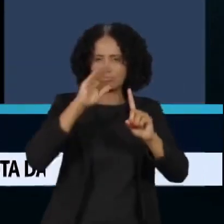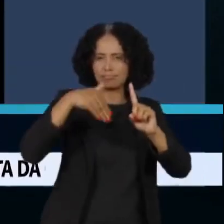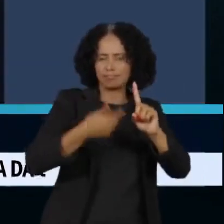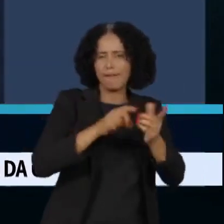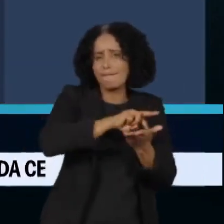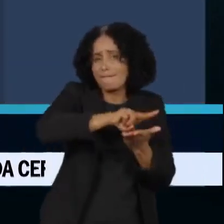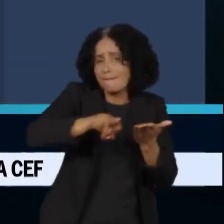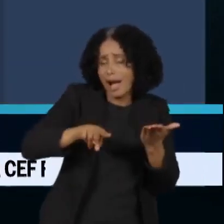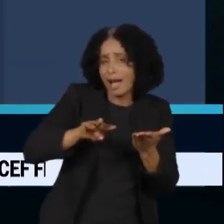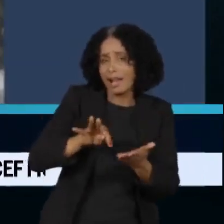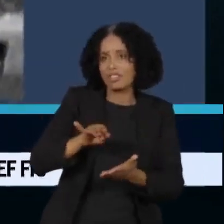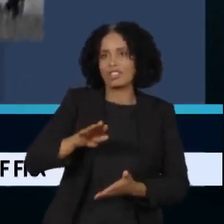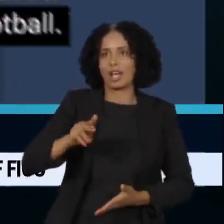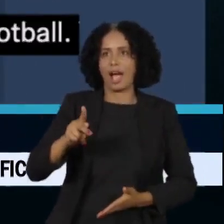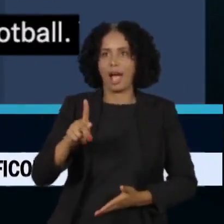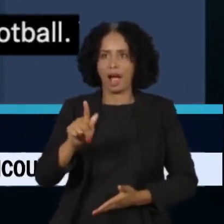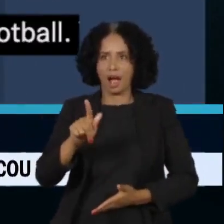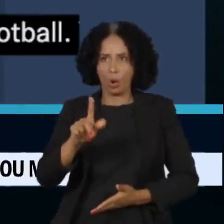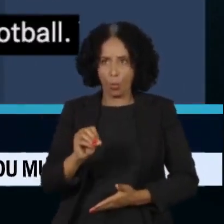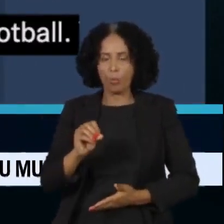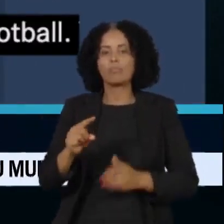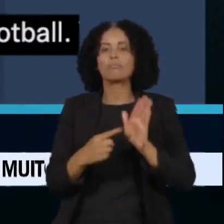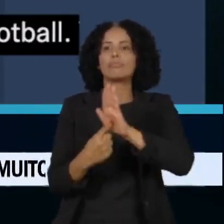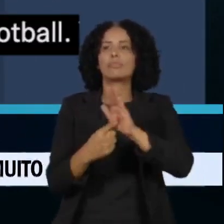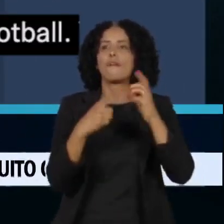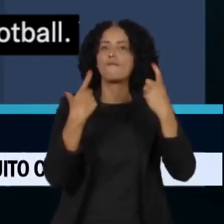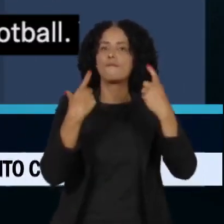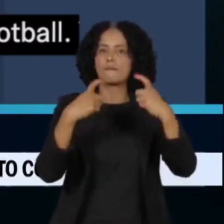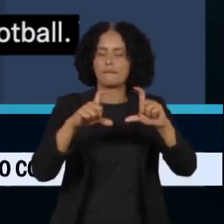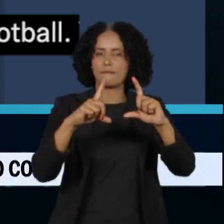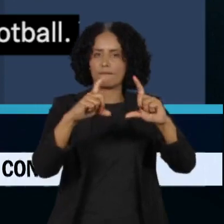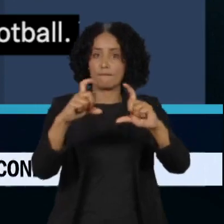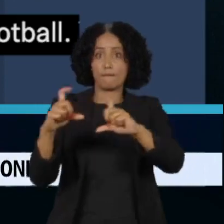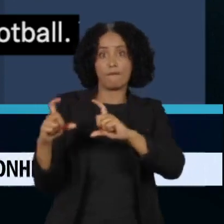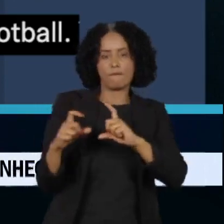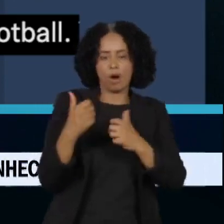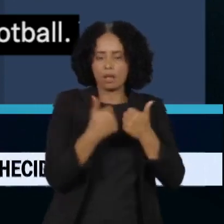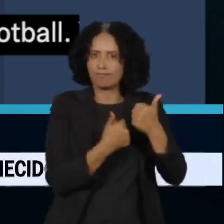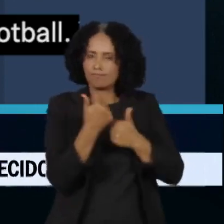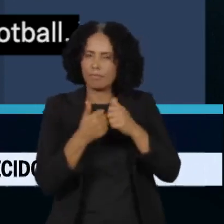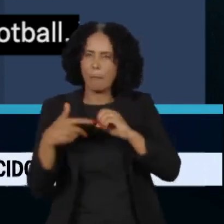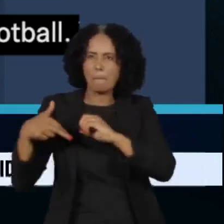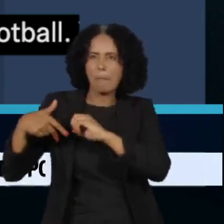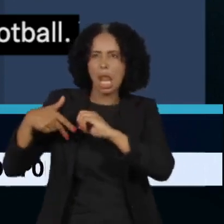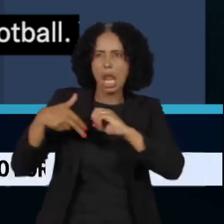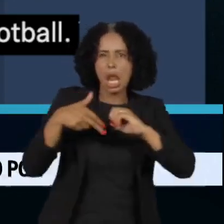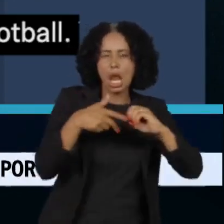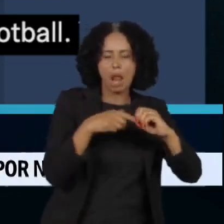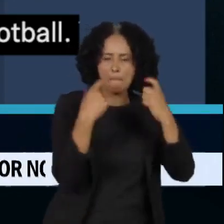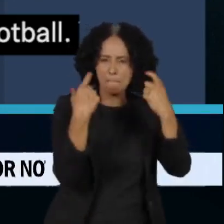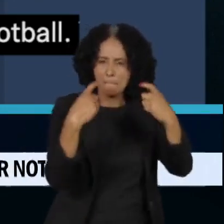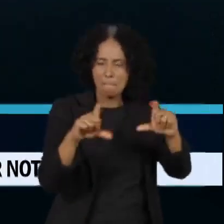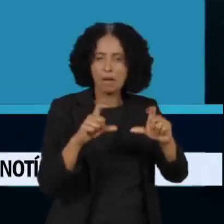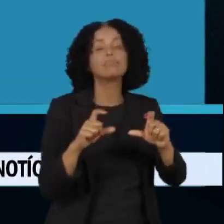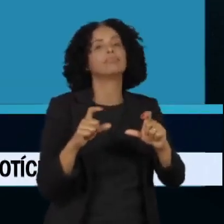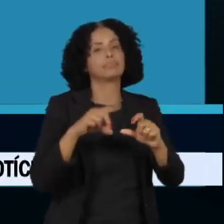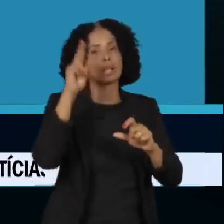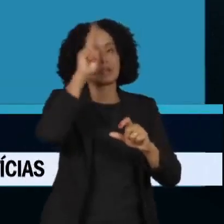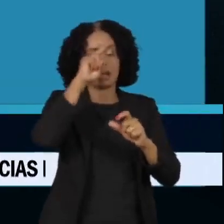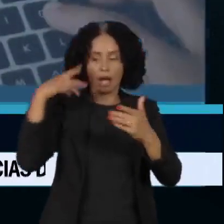Silva, que atua no Chelsea, postou a foto de uma jogada icônica de Pelé e escreveu que ele mudou a história do futebol.